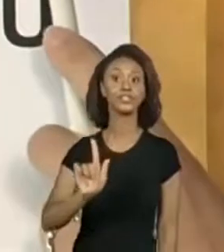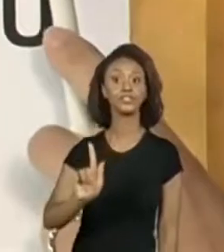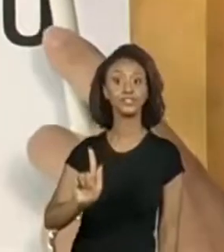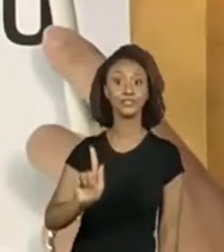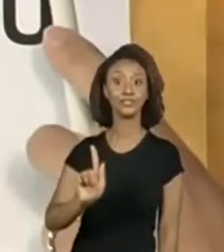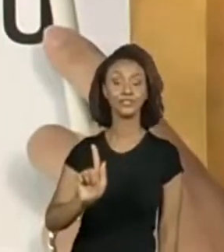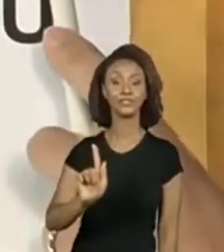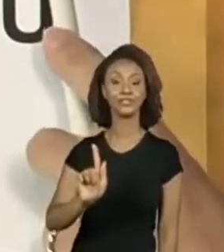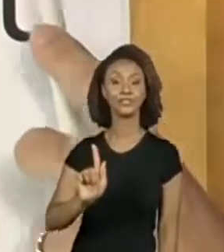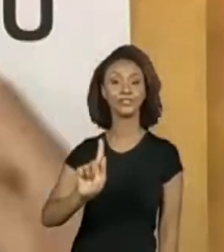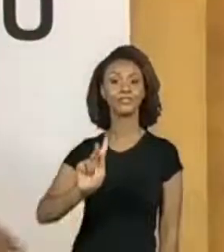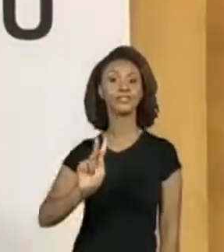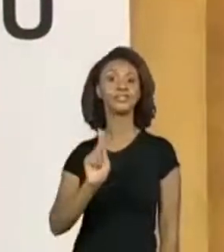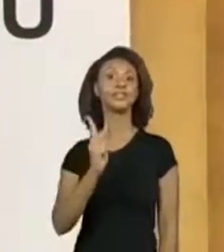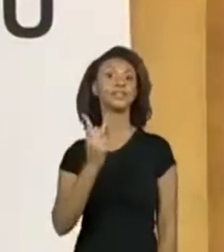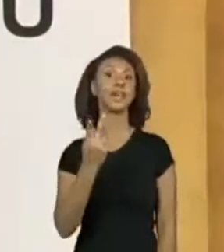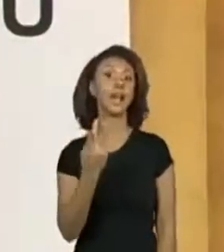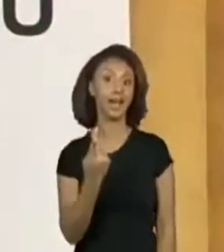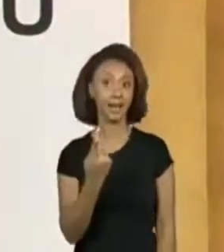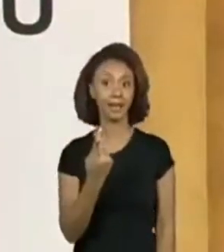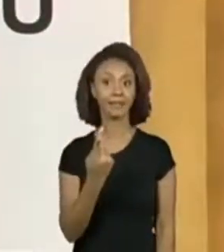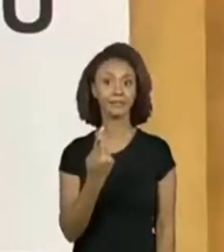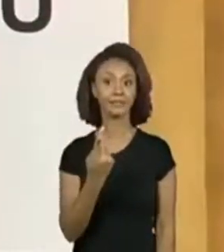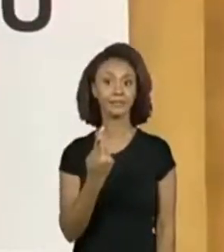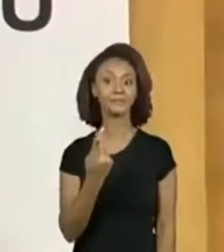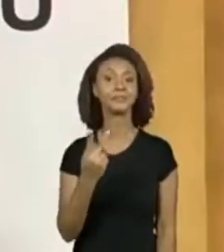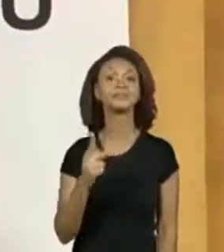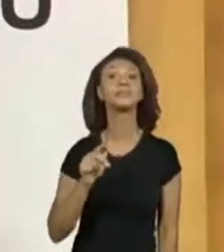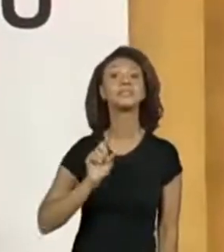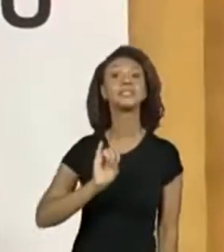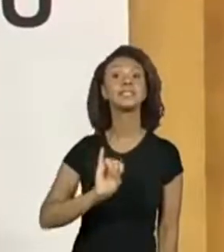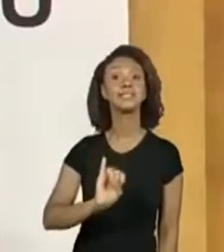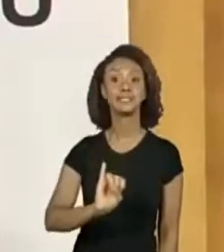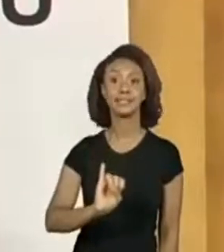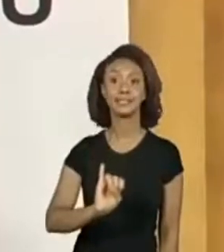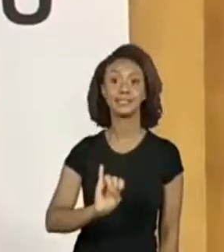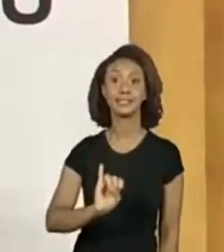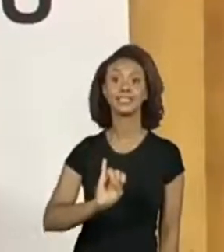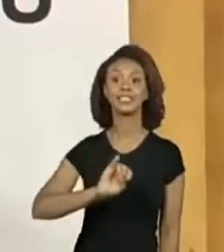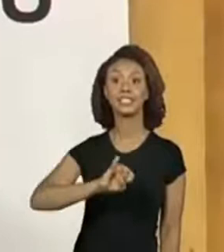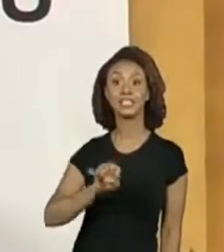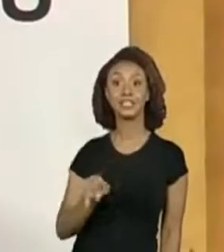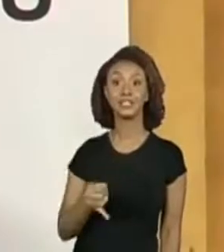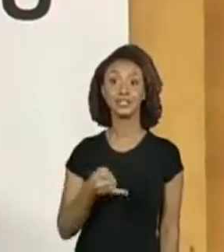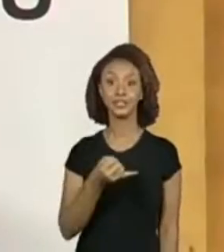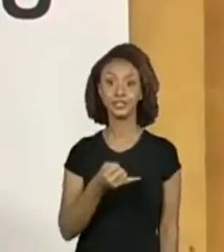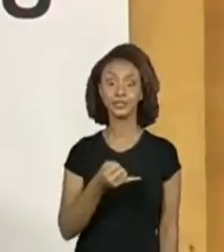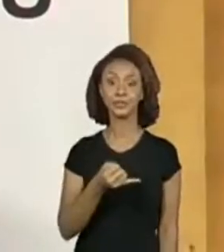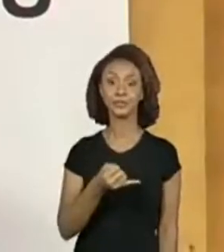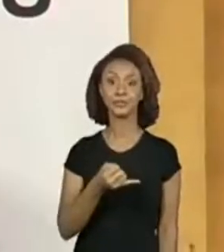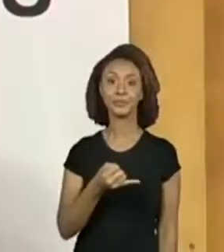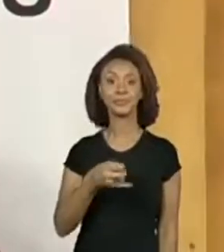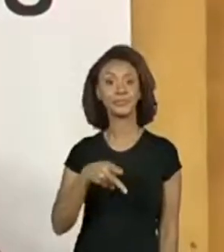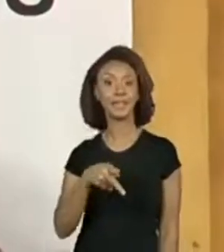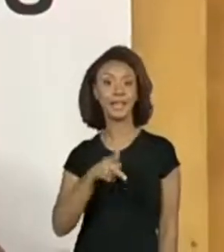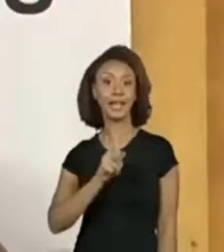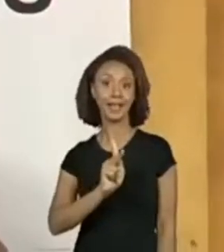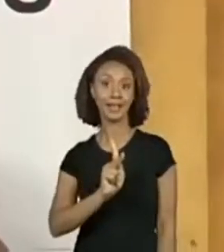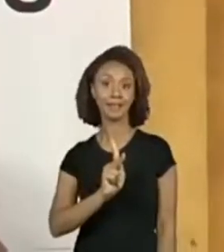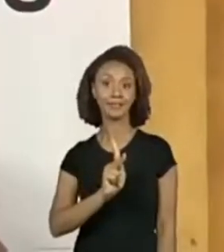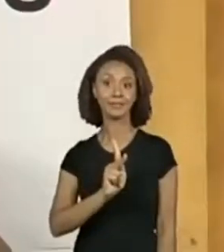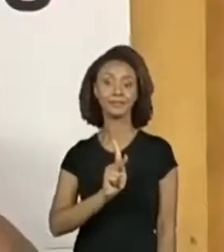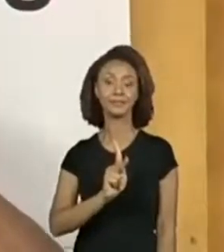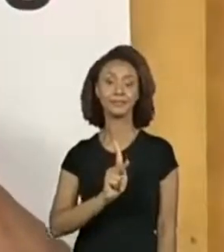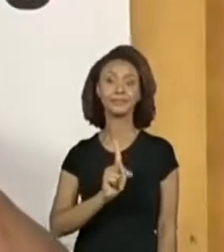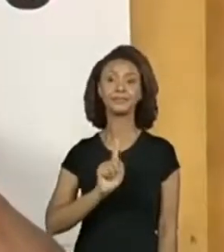G, H, I, J, K,